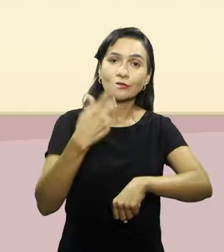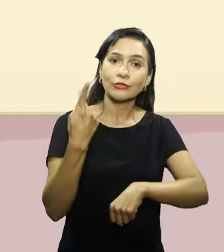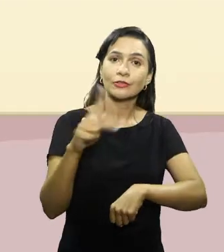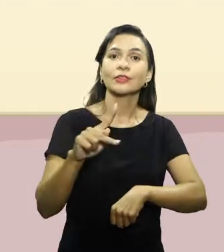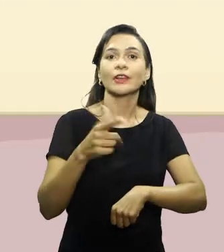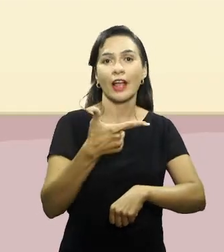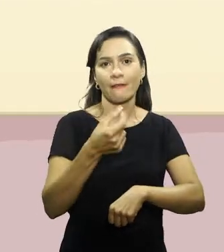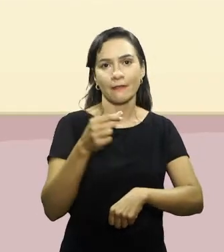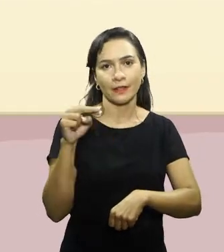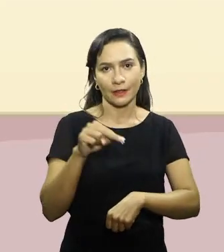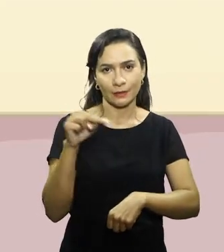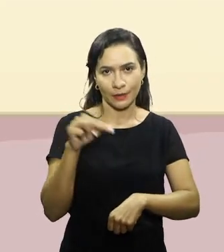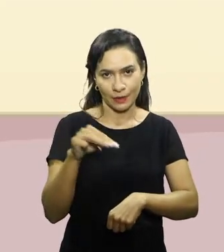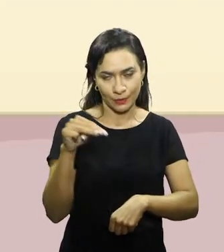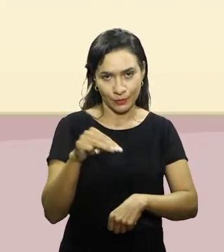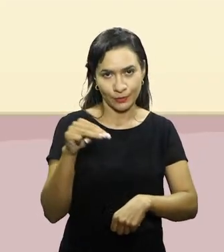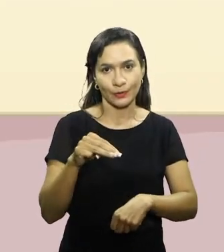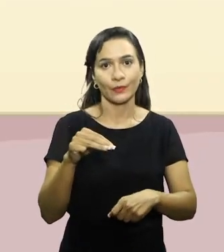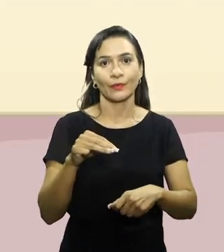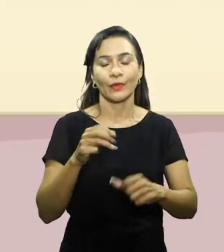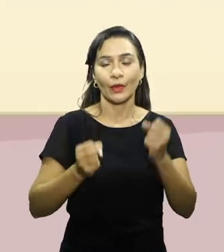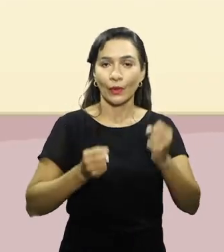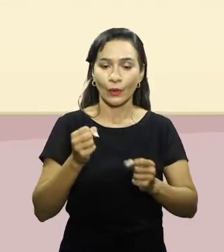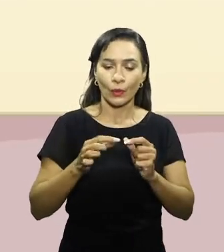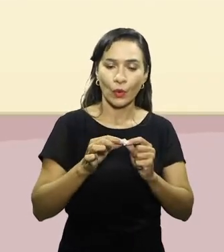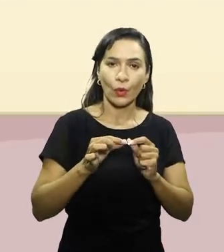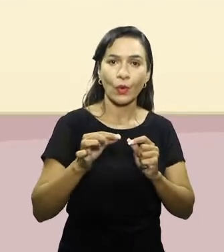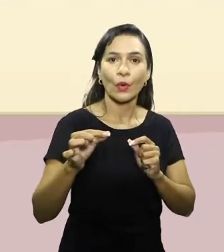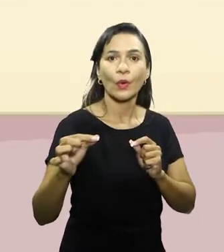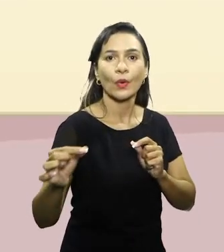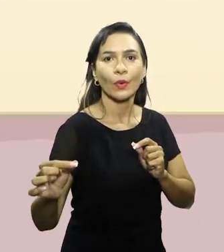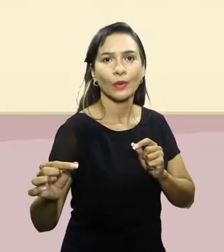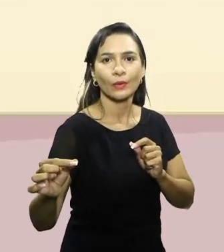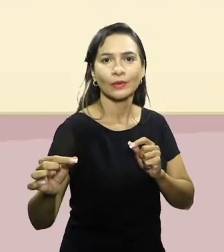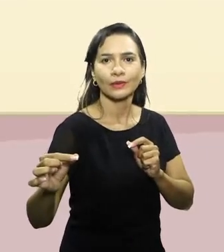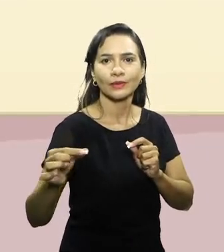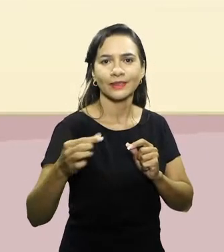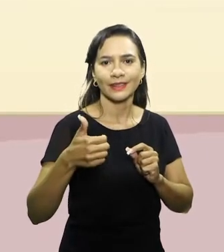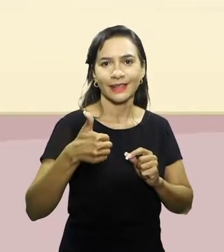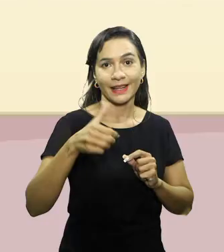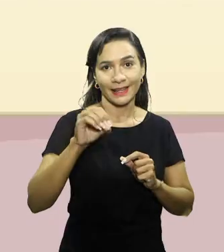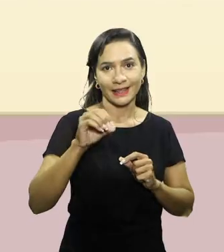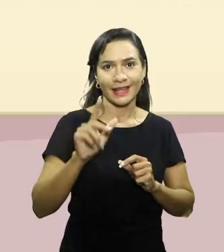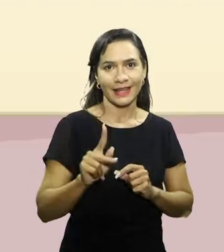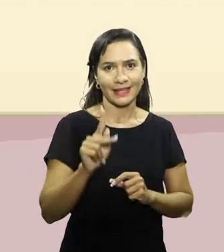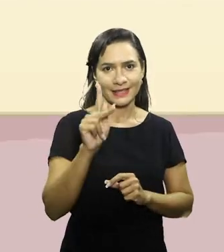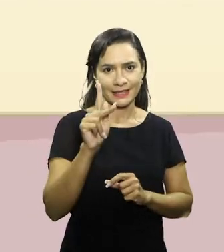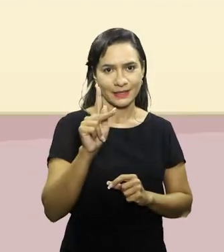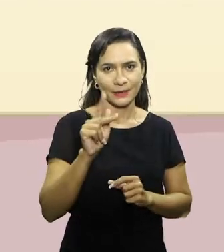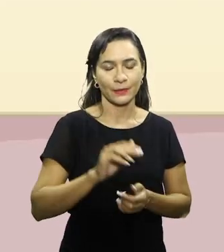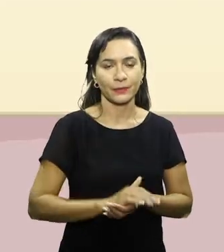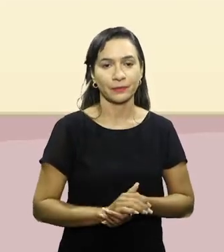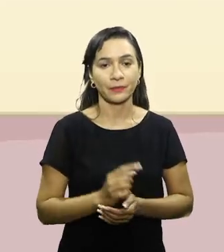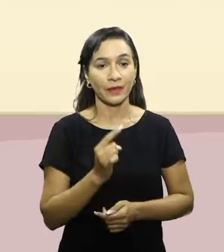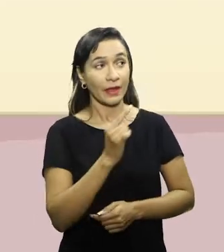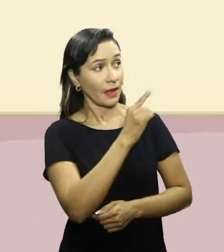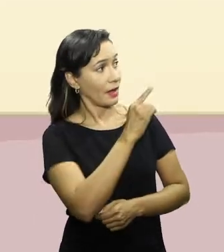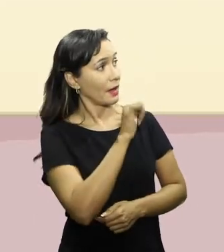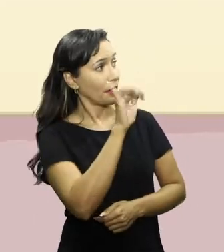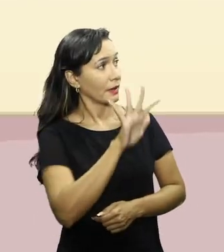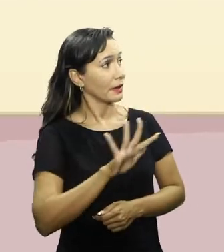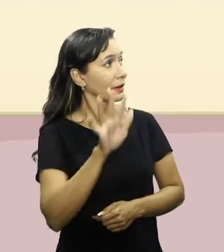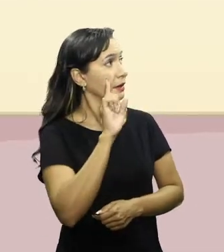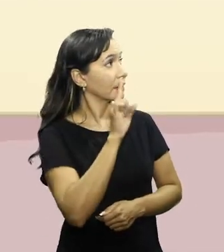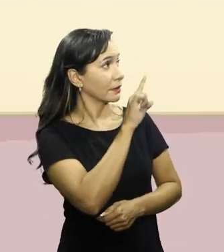Correr 10 quilômetros quer dizer que o volume do seu treino foi 10 quilômetros, certo? Nesse slide está sendo mostrado do lado